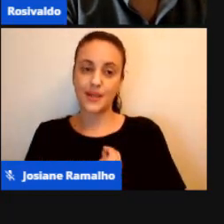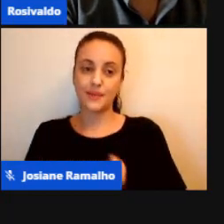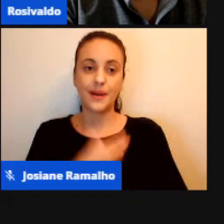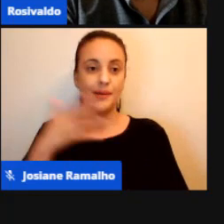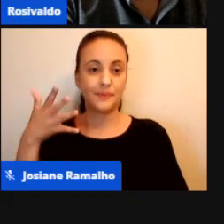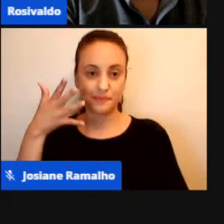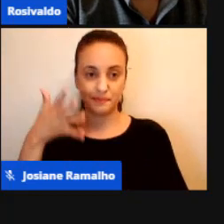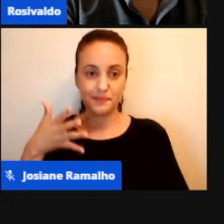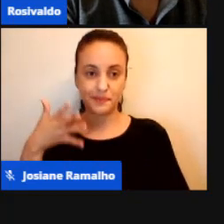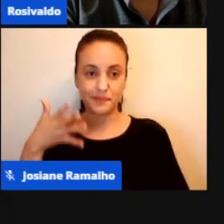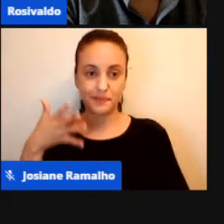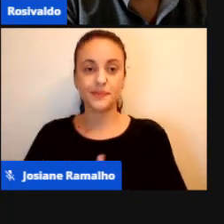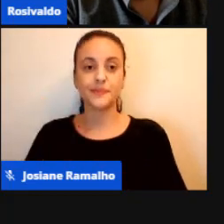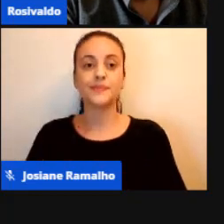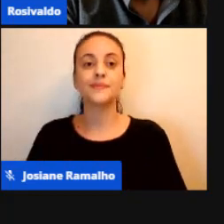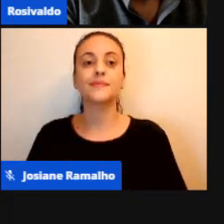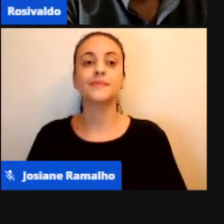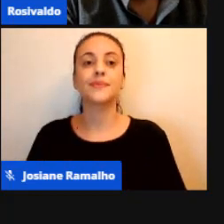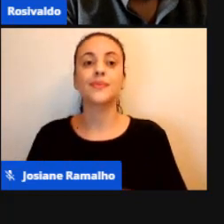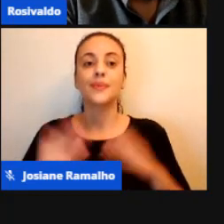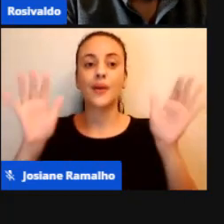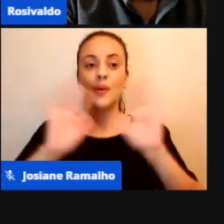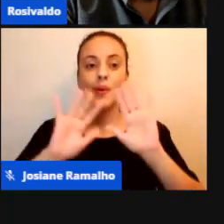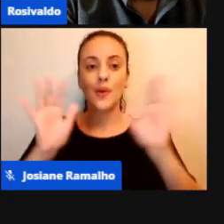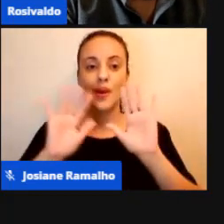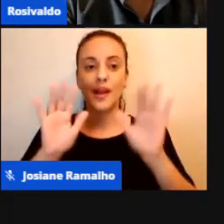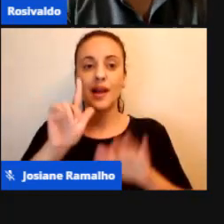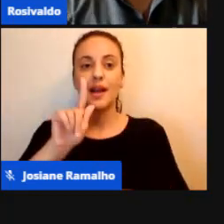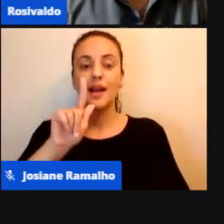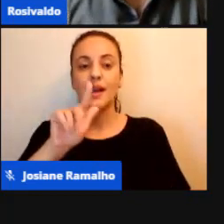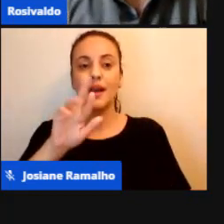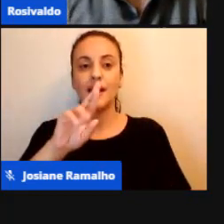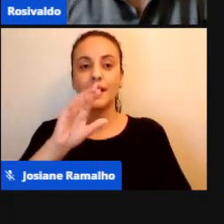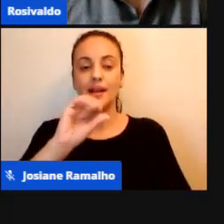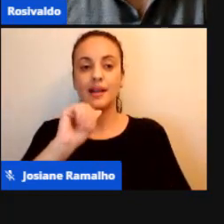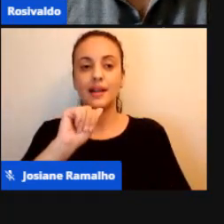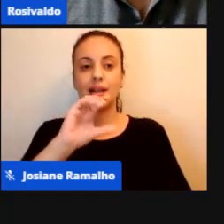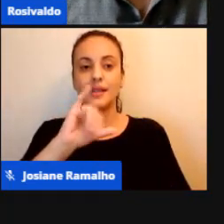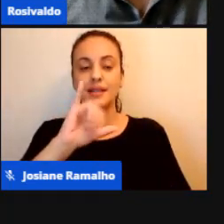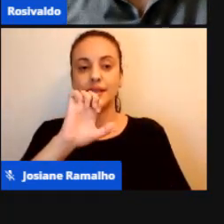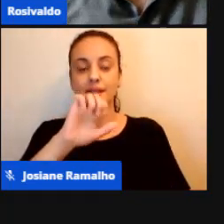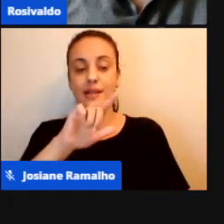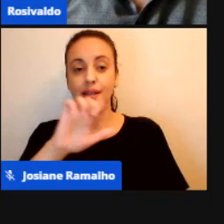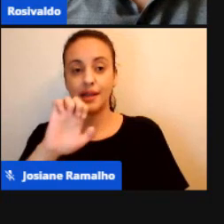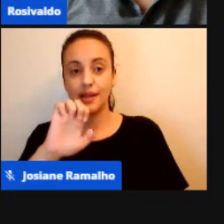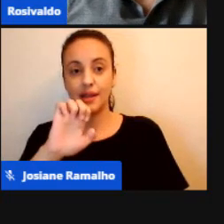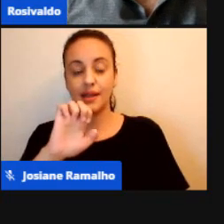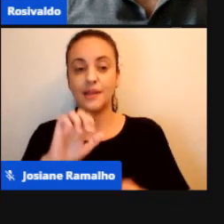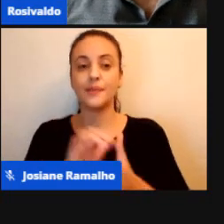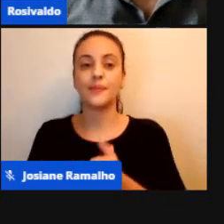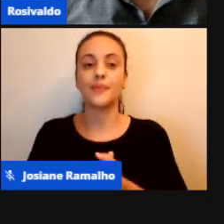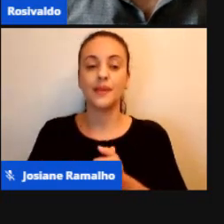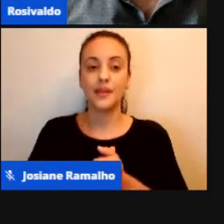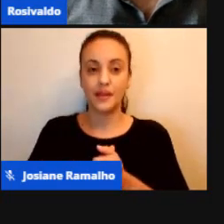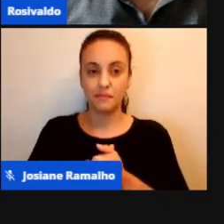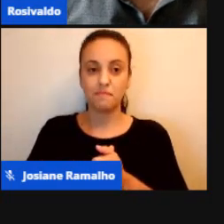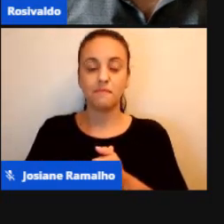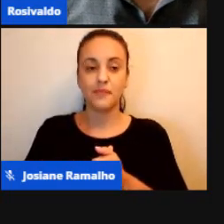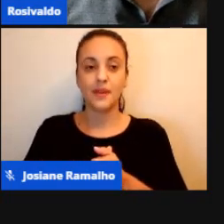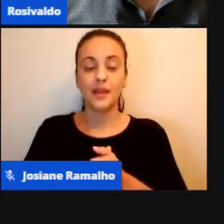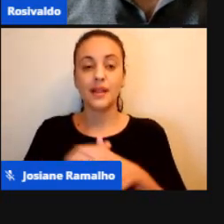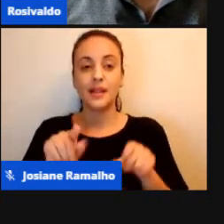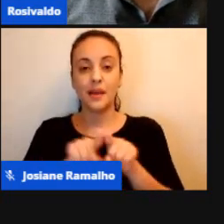voltamos. Olá, Graciele. Quero te cumprimentar. Cumprimentar a Cristiane, que falou há